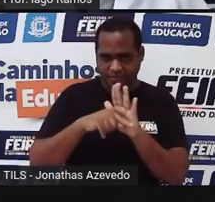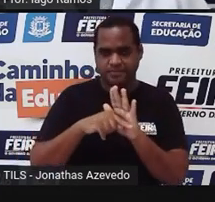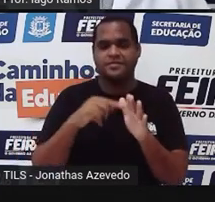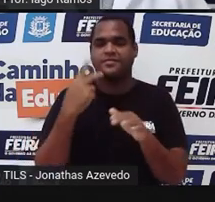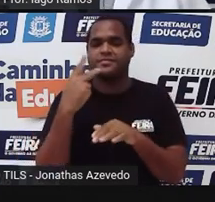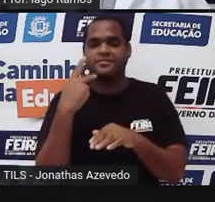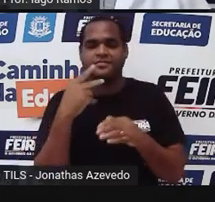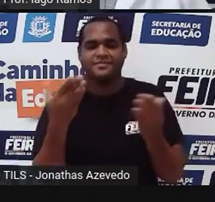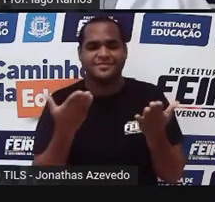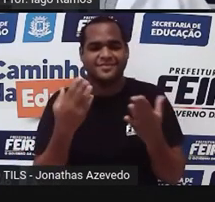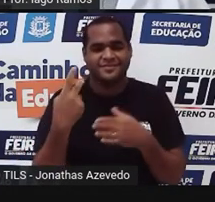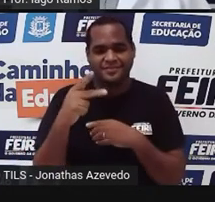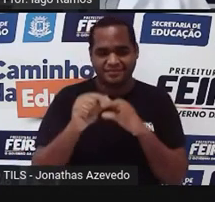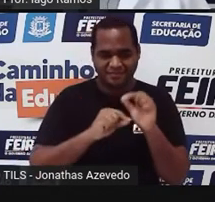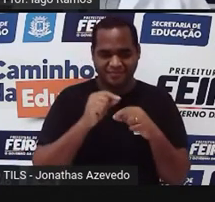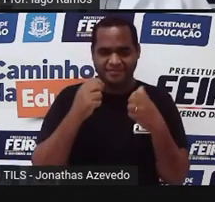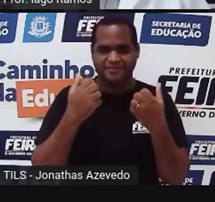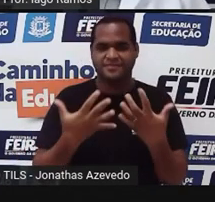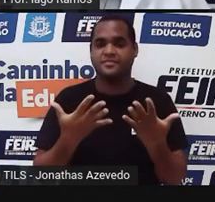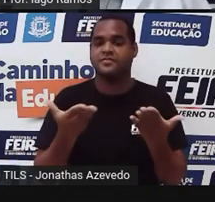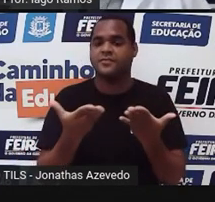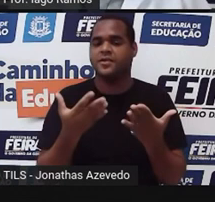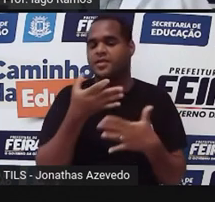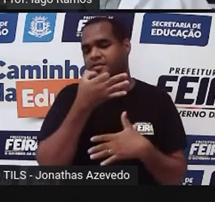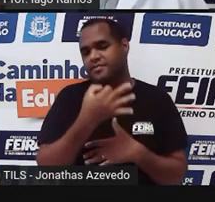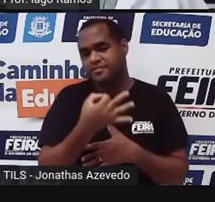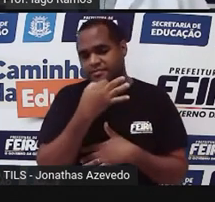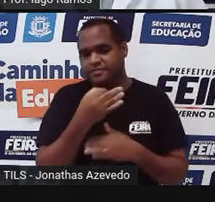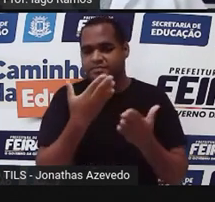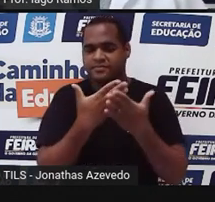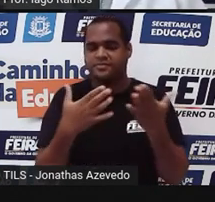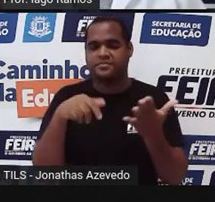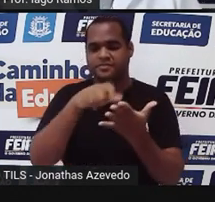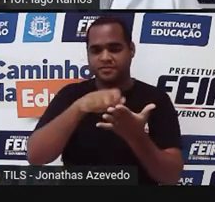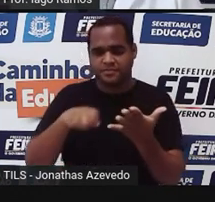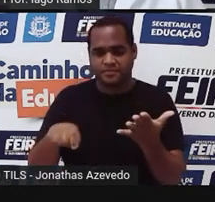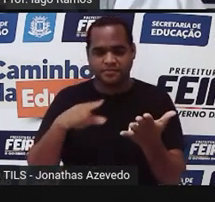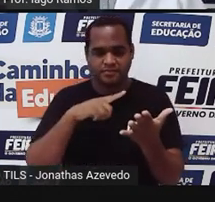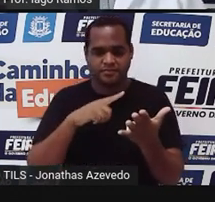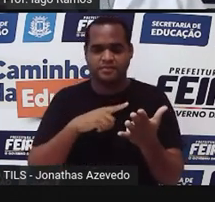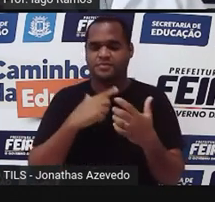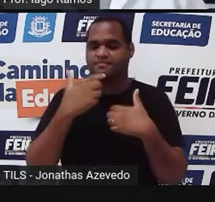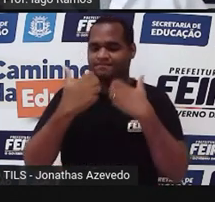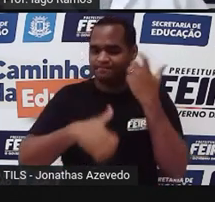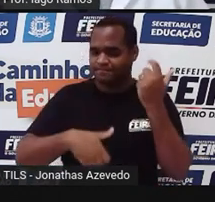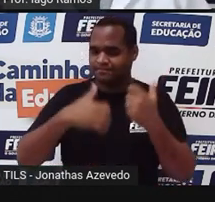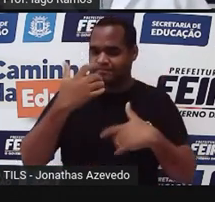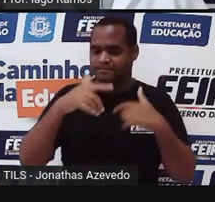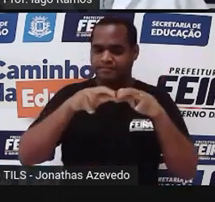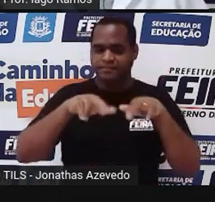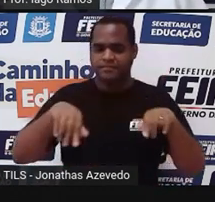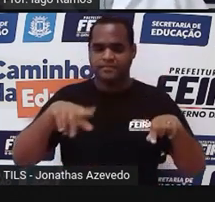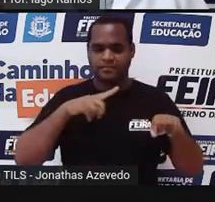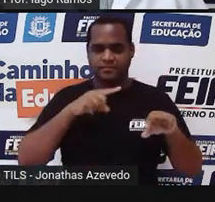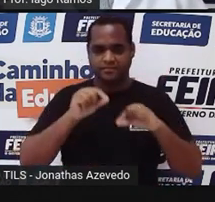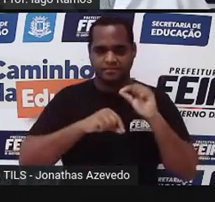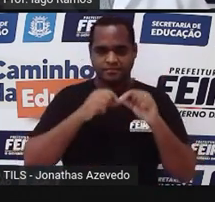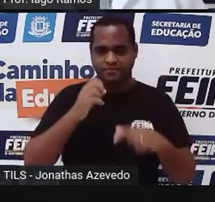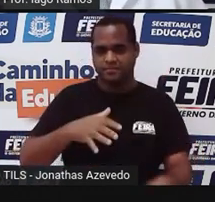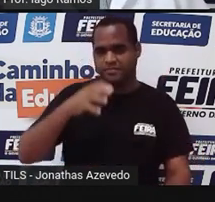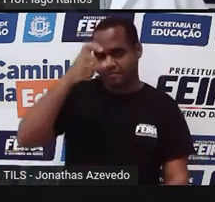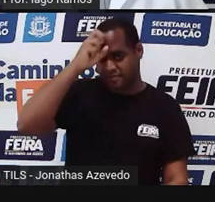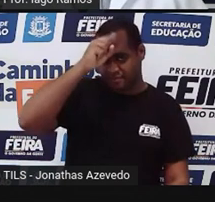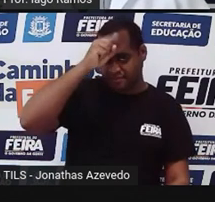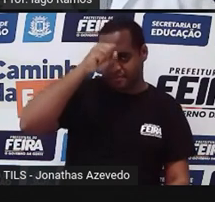avaliar como, deixo como sugestão, você escrever um pequeno comentáriozinho sobre o que você aprendeu nessa